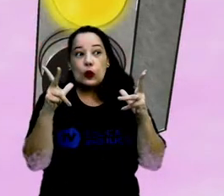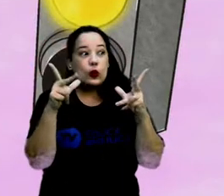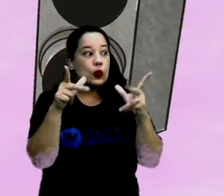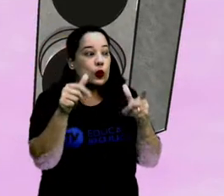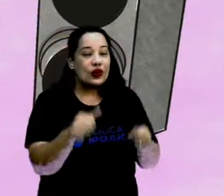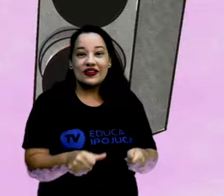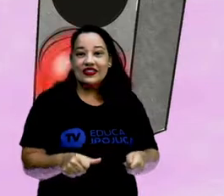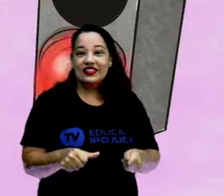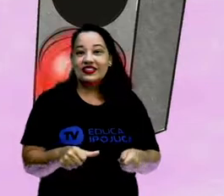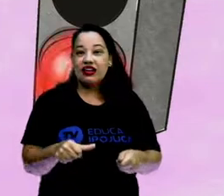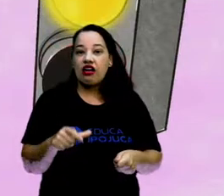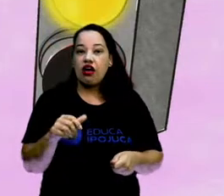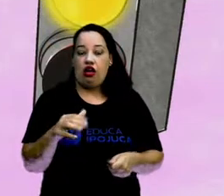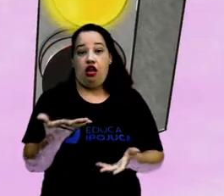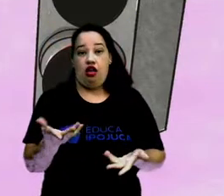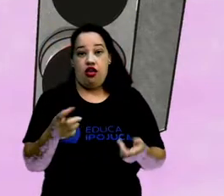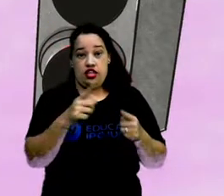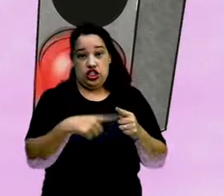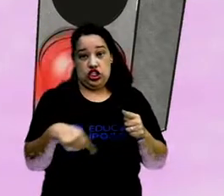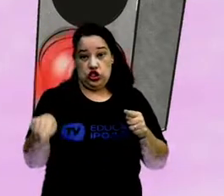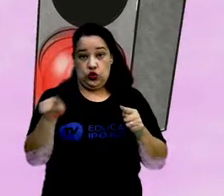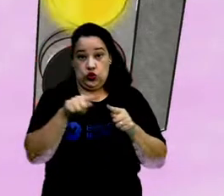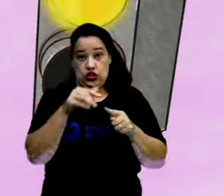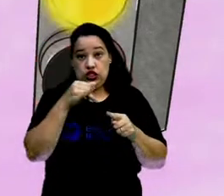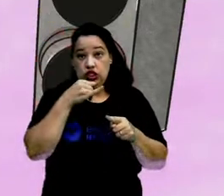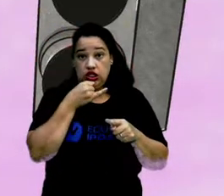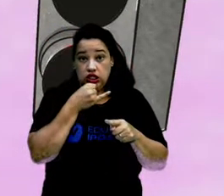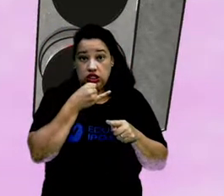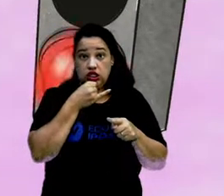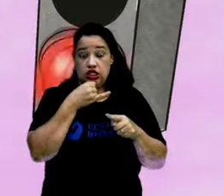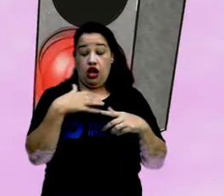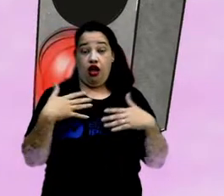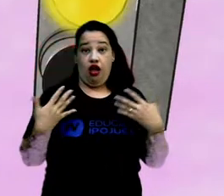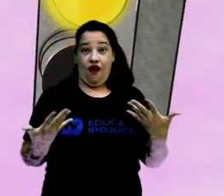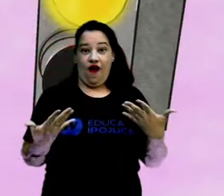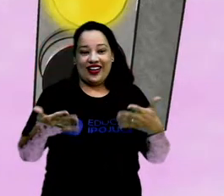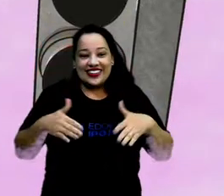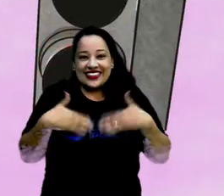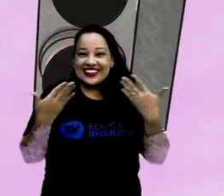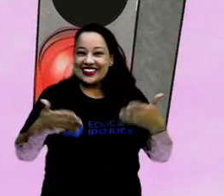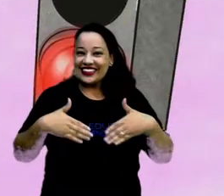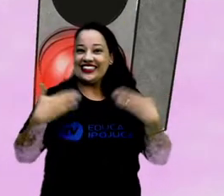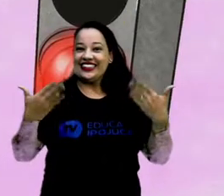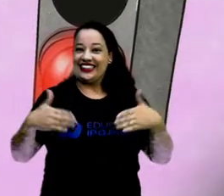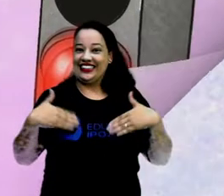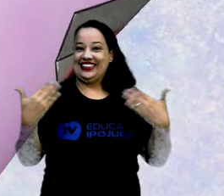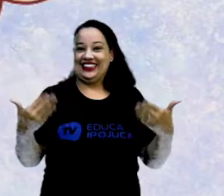que vivia triste encheu sua forma de alegria.